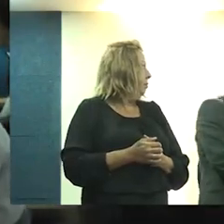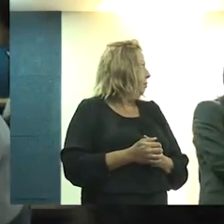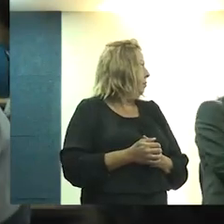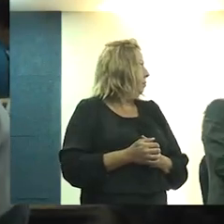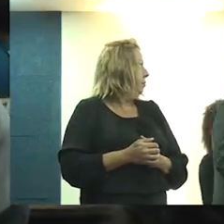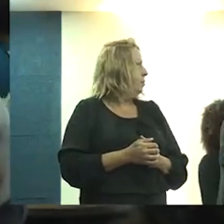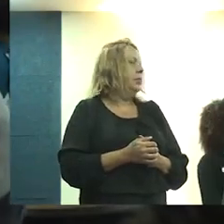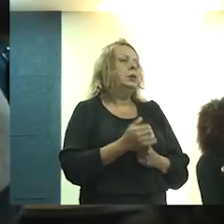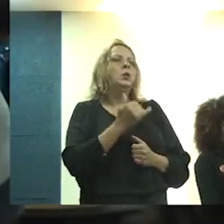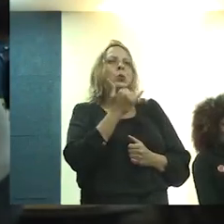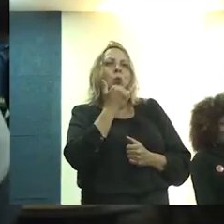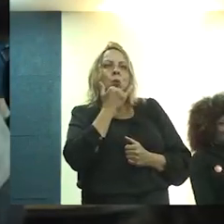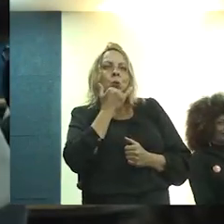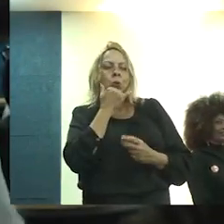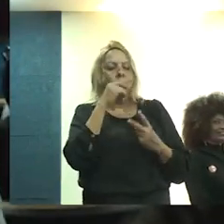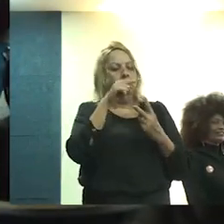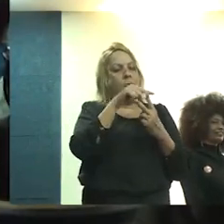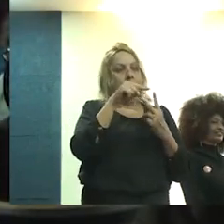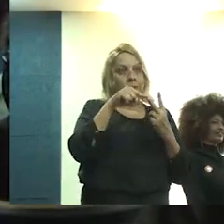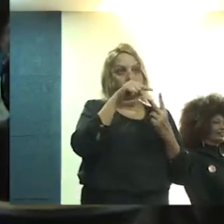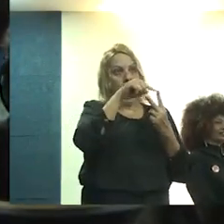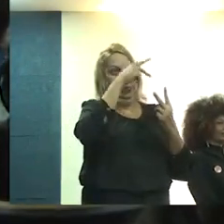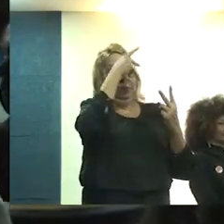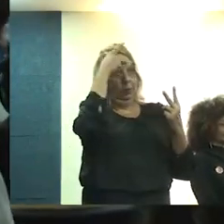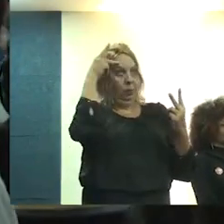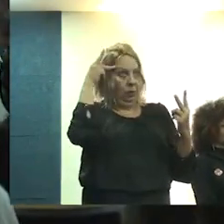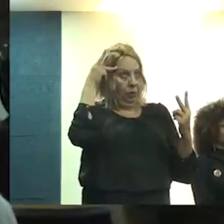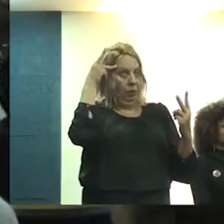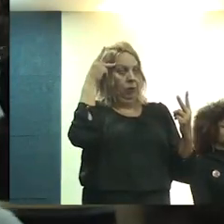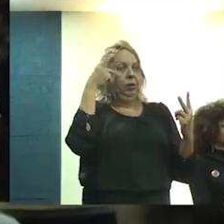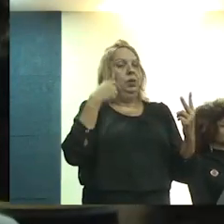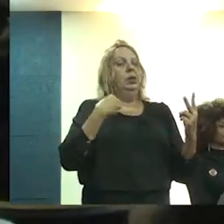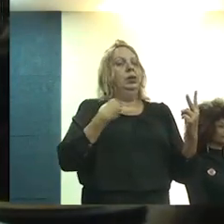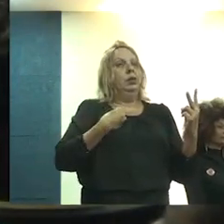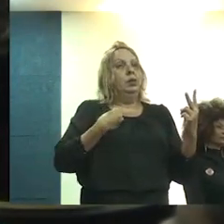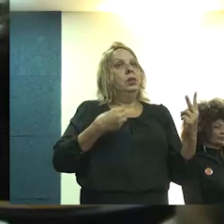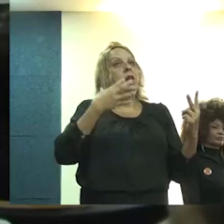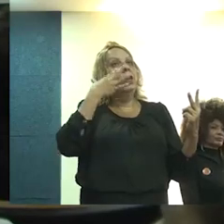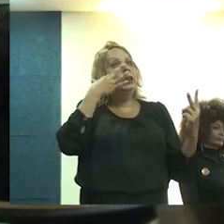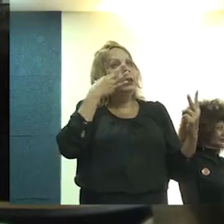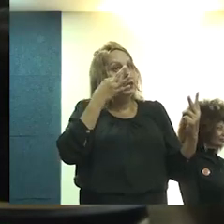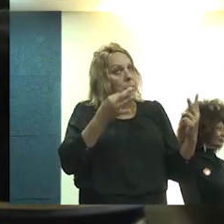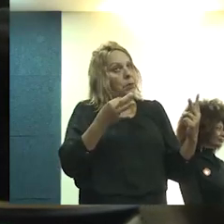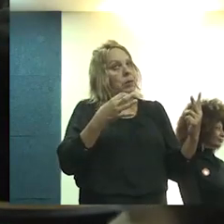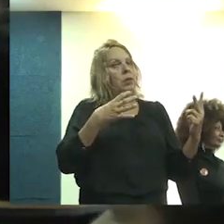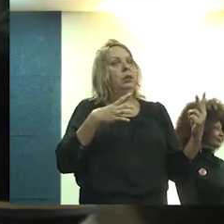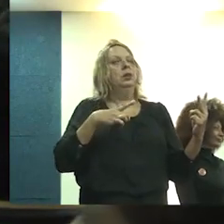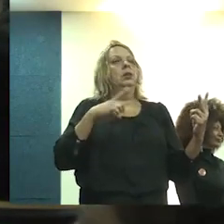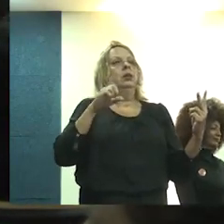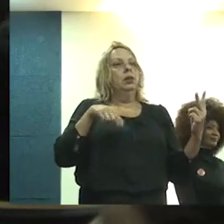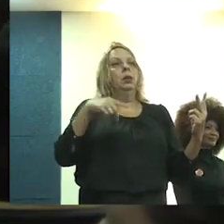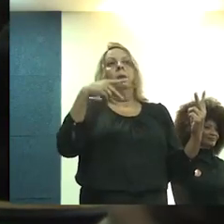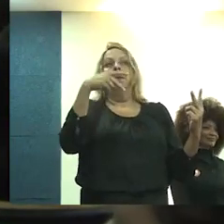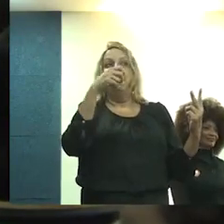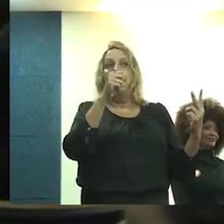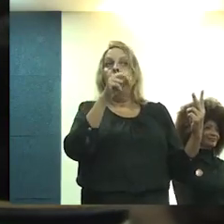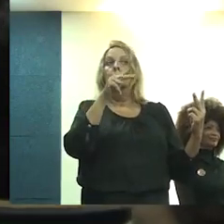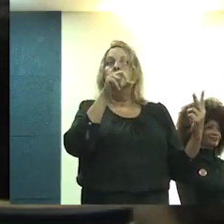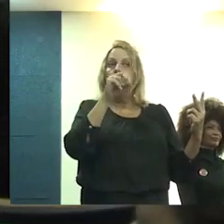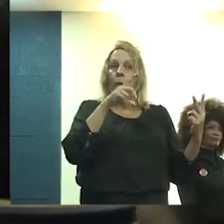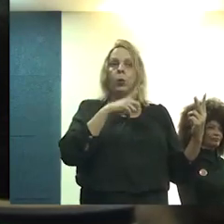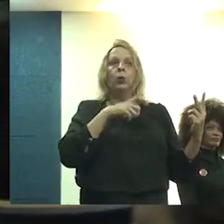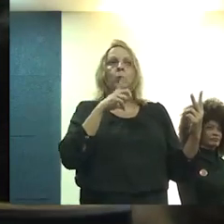Desculpe, eu vou estender um pouquinho. E esses dois militantes e a testemunha viva que nós temos de todo esse processo, o arquiteto Paulo, que está ali,